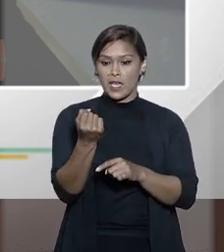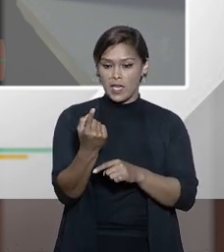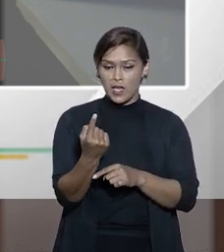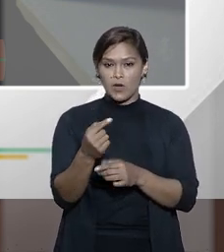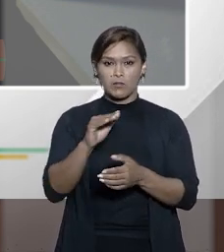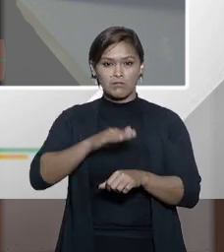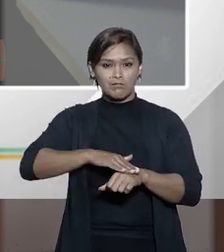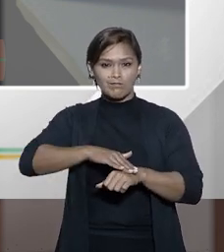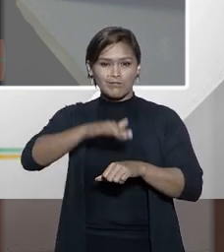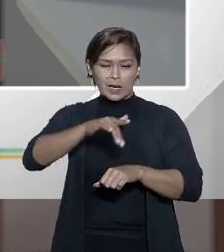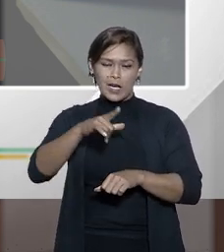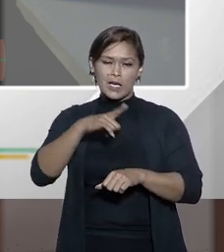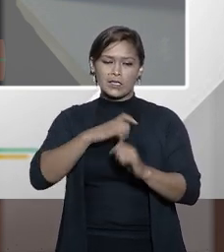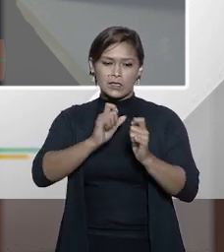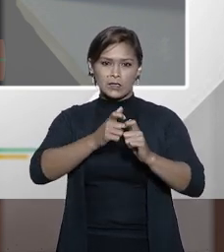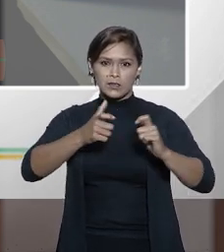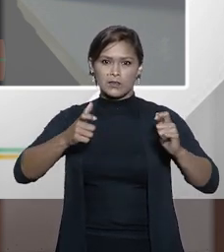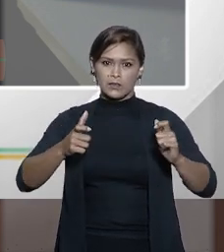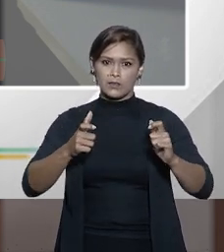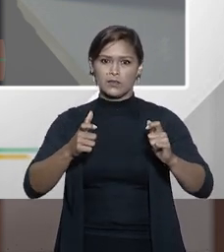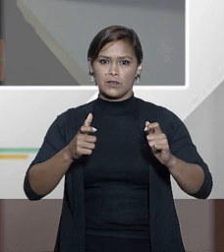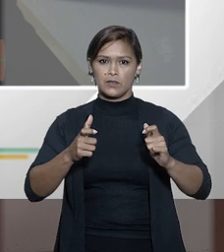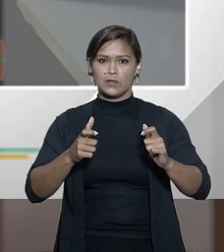dos pontos em que há maior